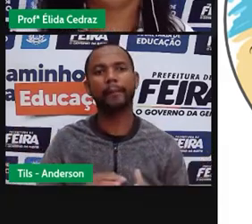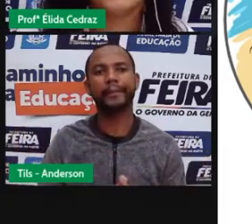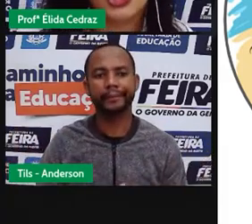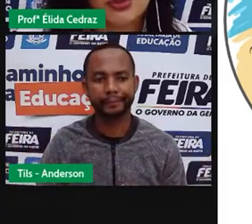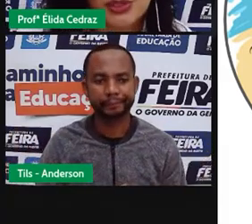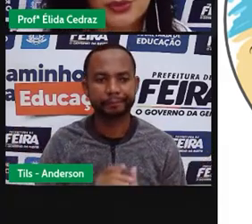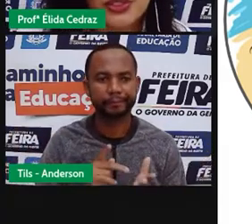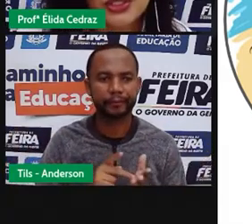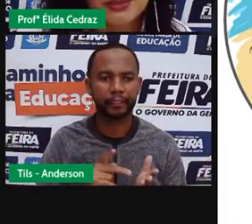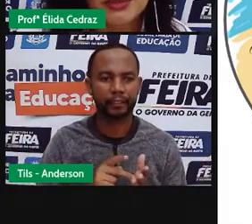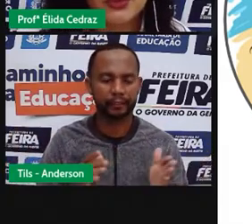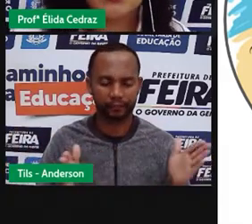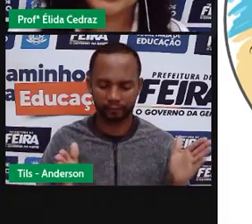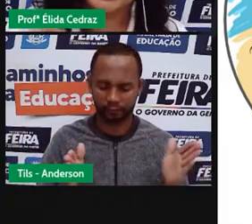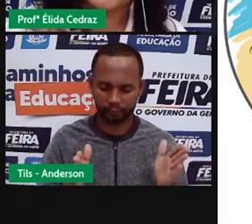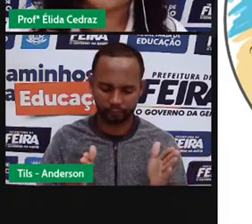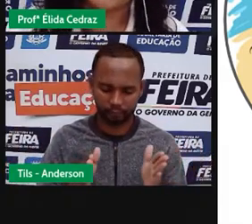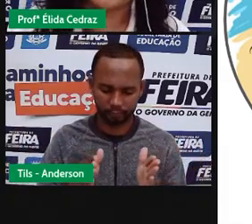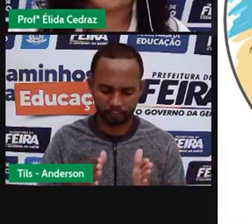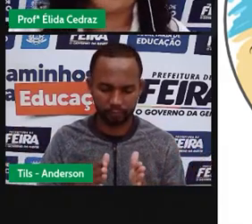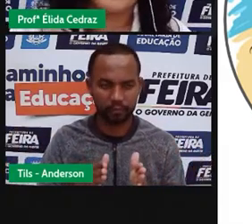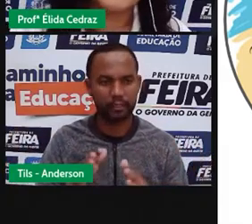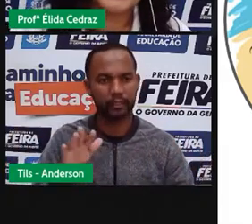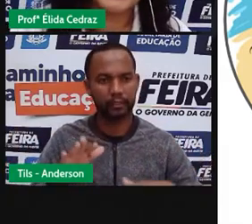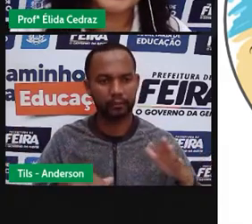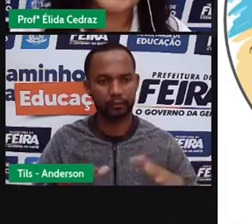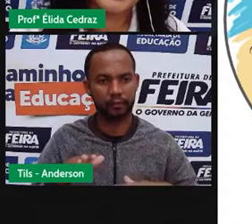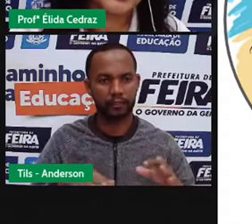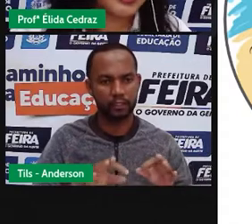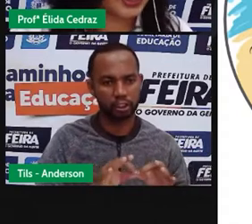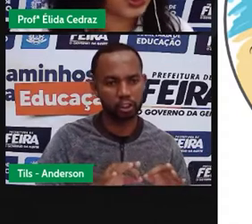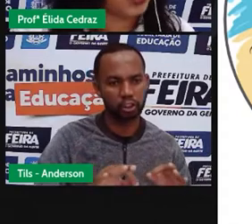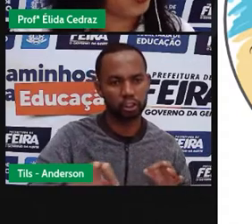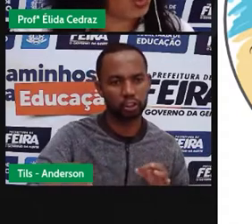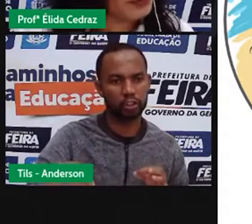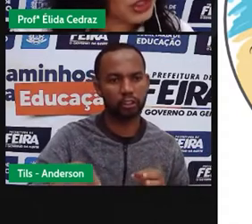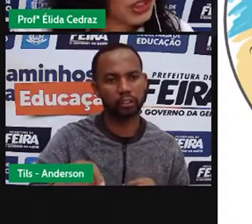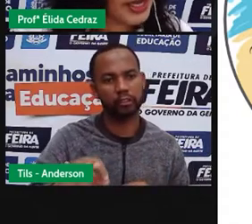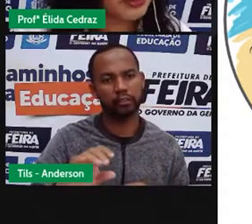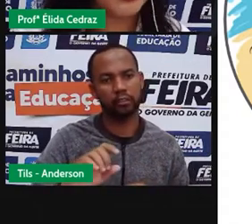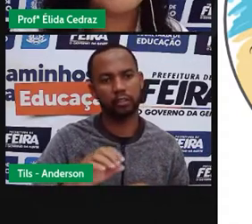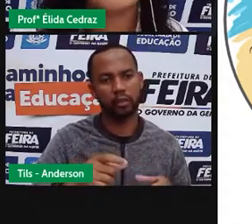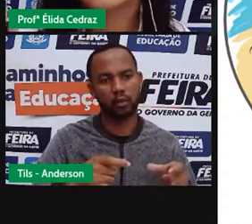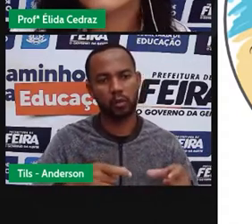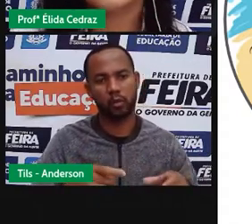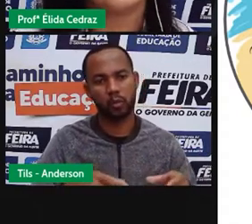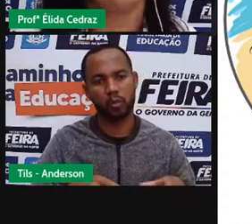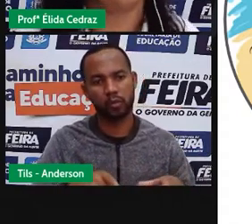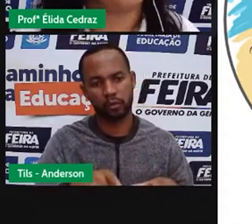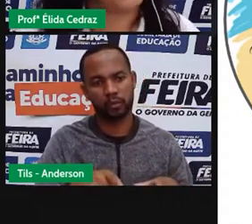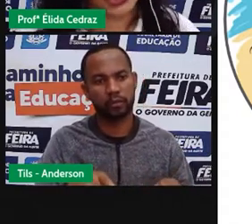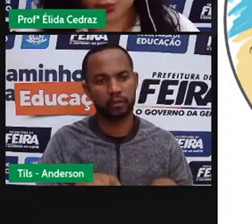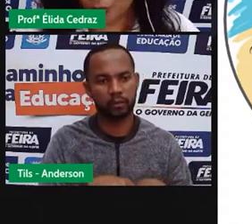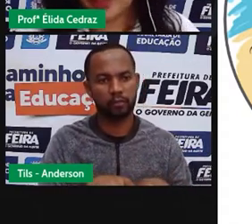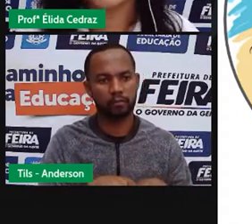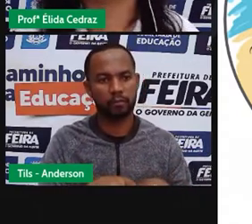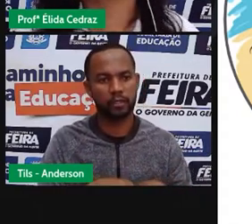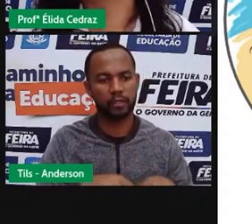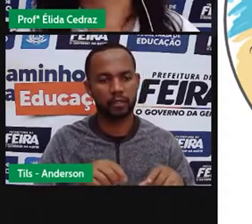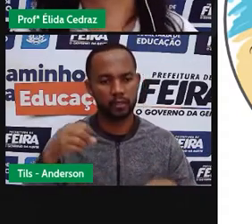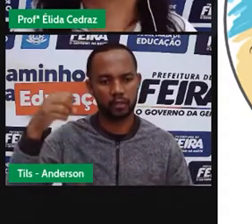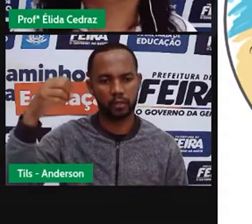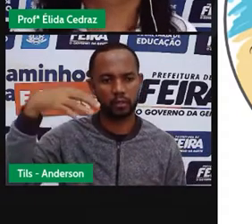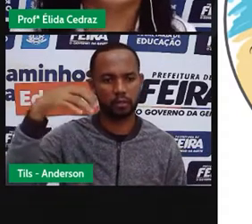e diminui de tamanho de acordo com a distância entre o objeto e a fonte de luz.